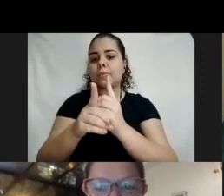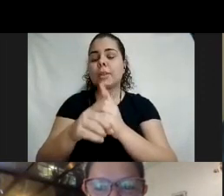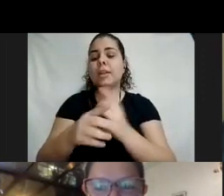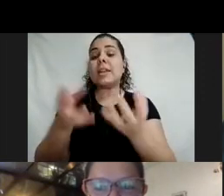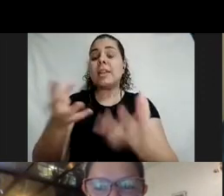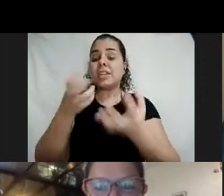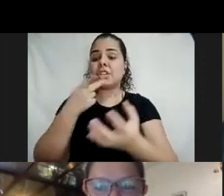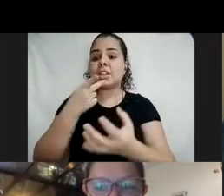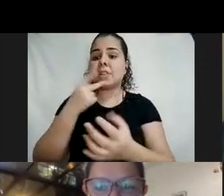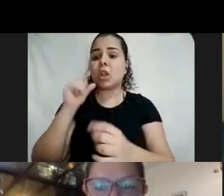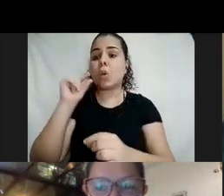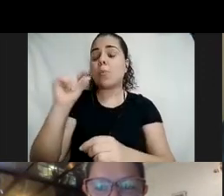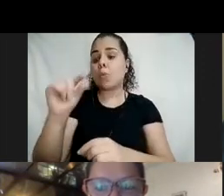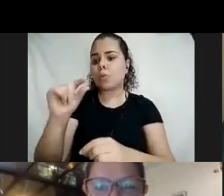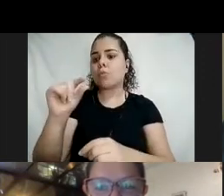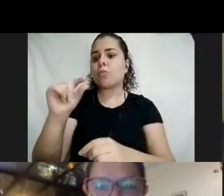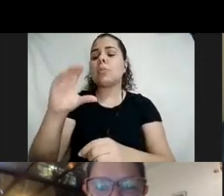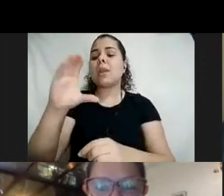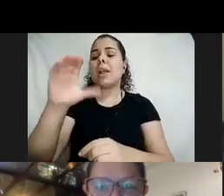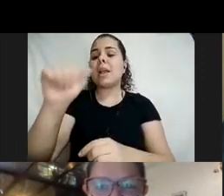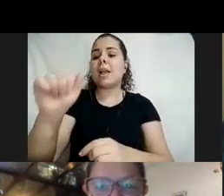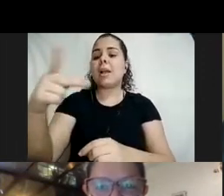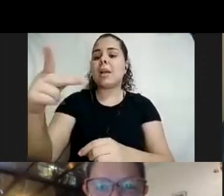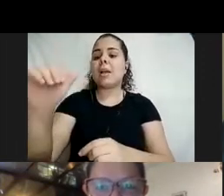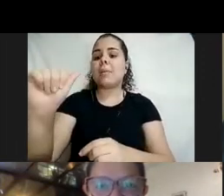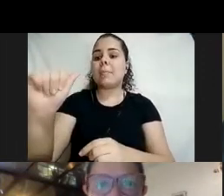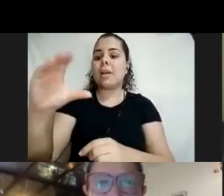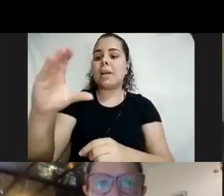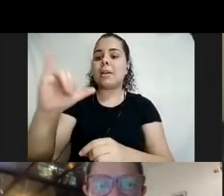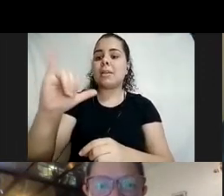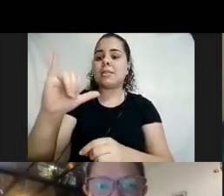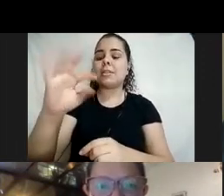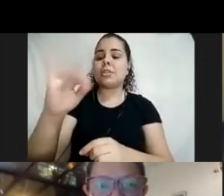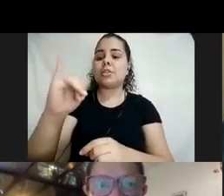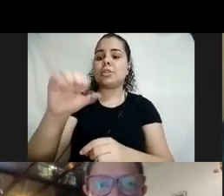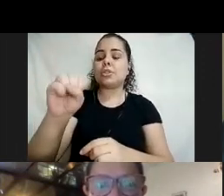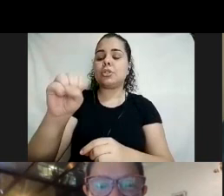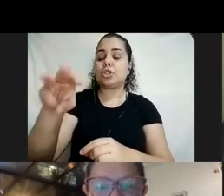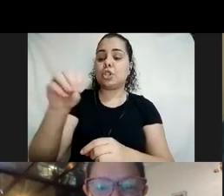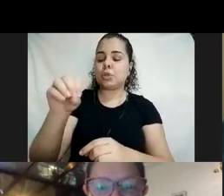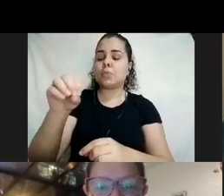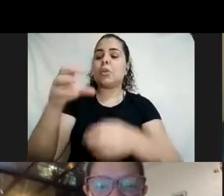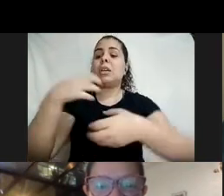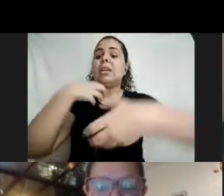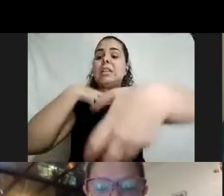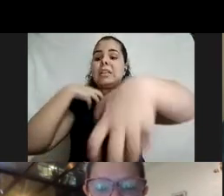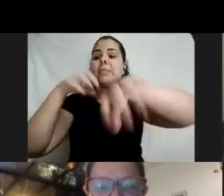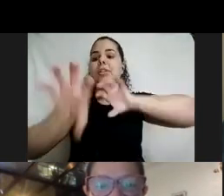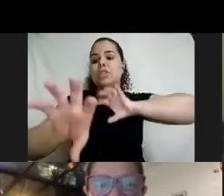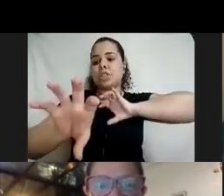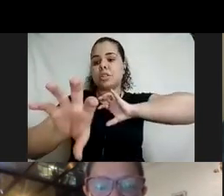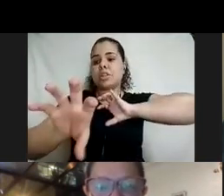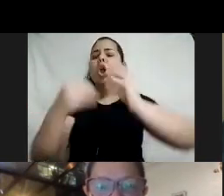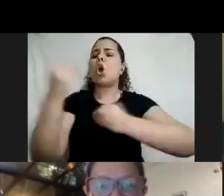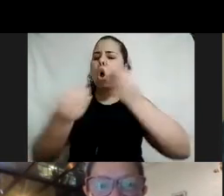sobre capacitismo e empatia, né? Sobre como acolher e apoiar as famílias e as